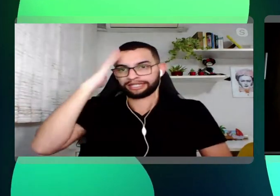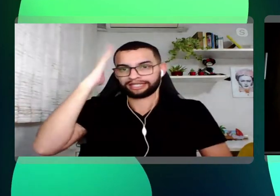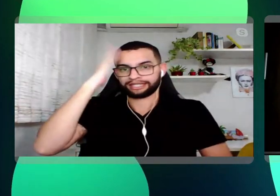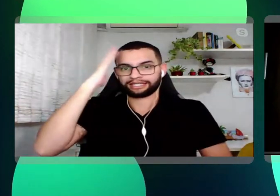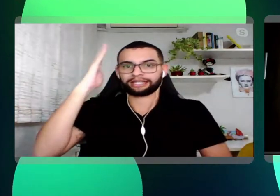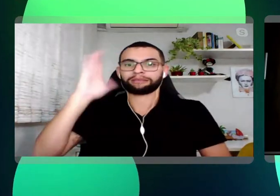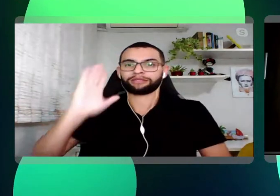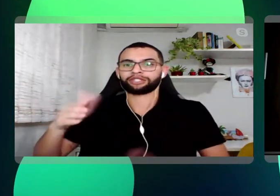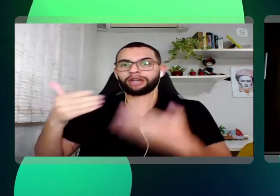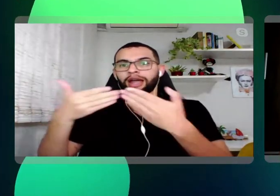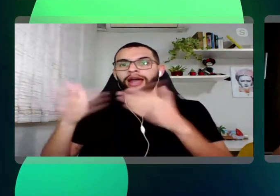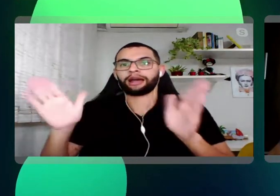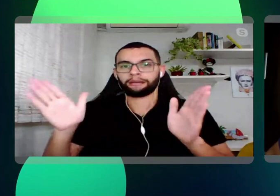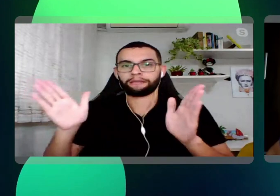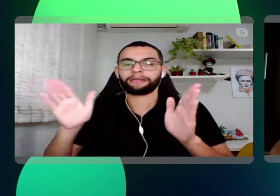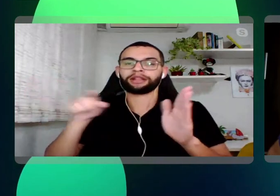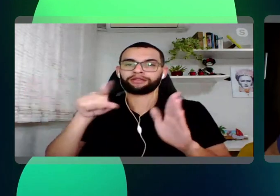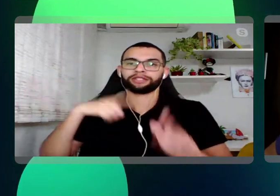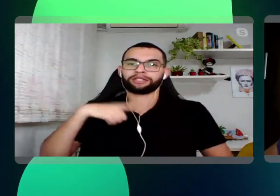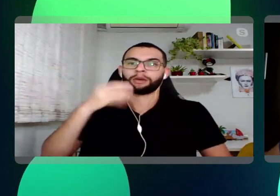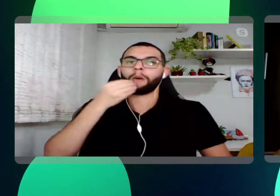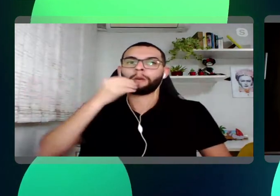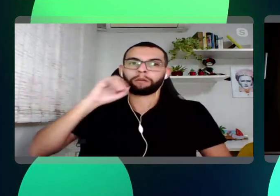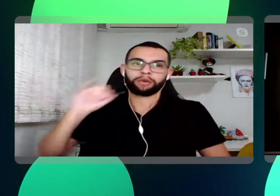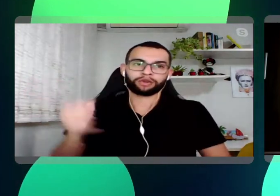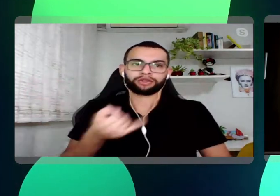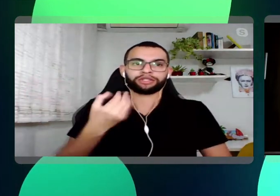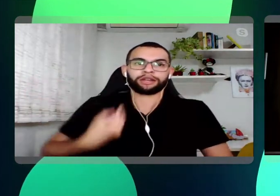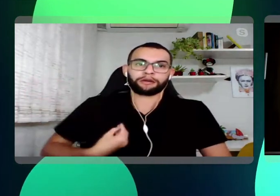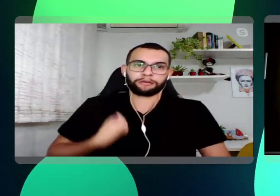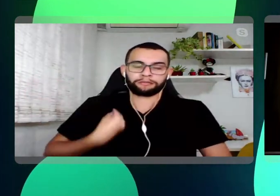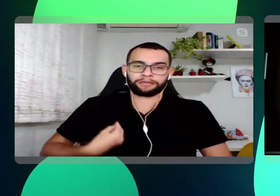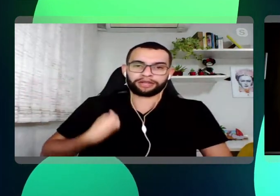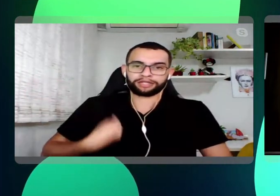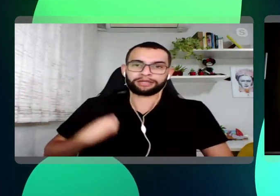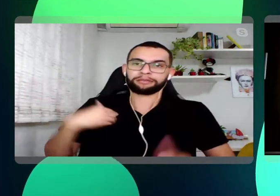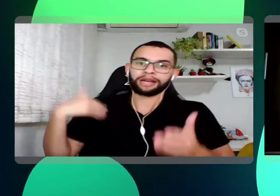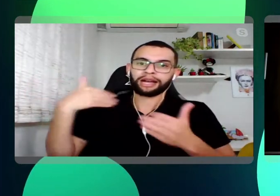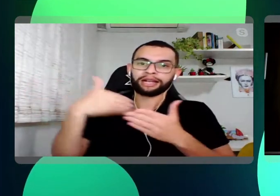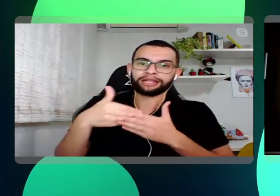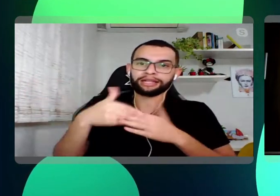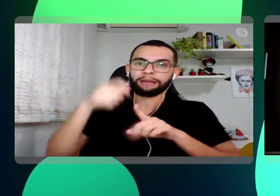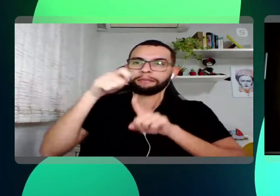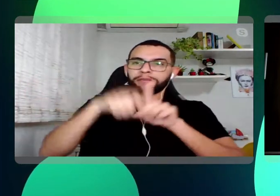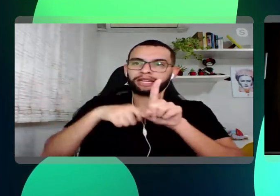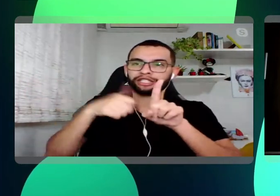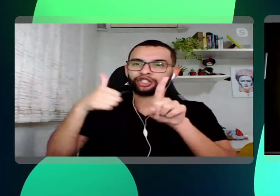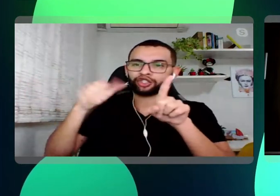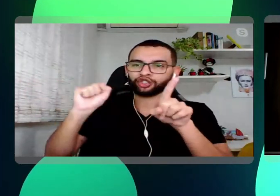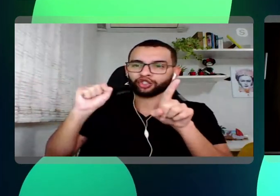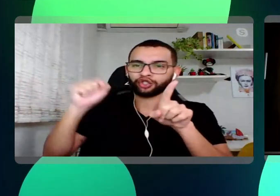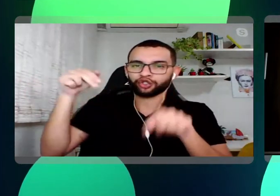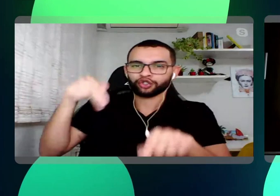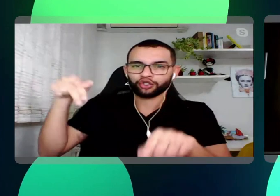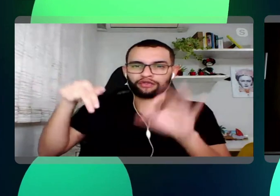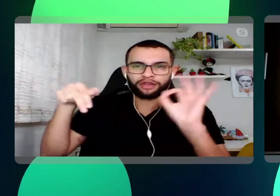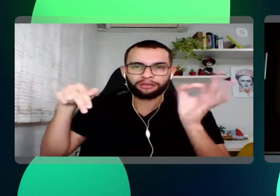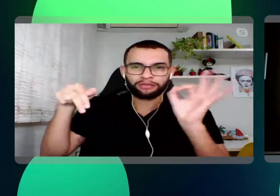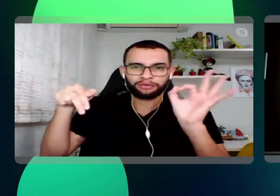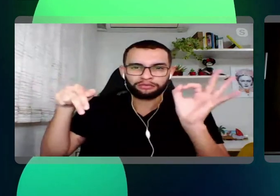aberto e vocês têm a oportunidade de participar até 18 de novembro. Matheus, confirma para mim.